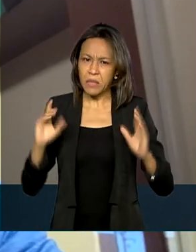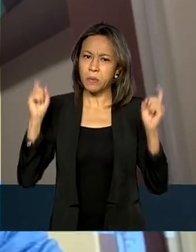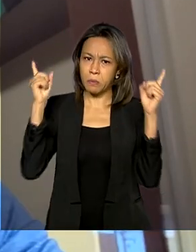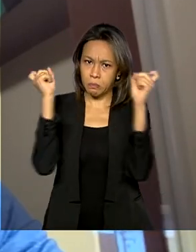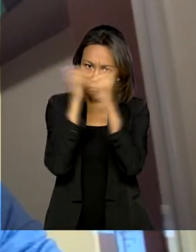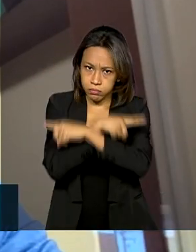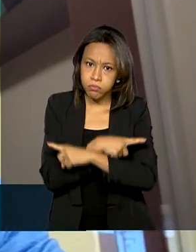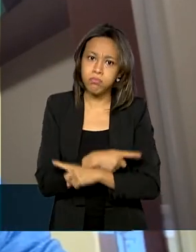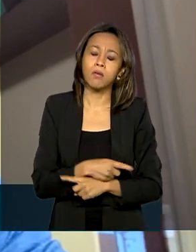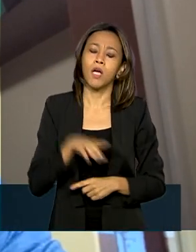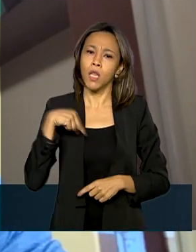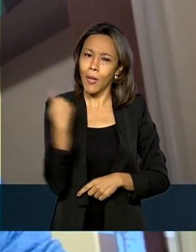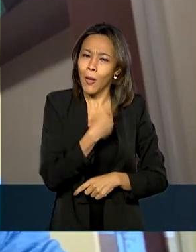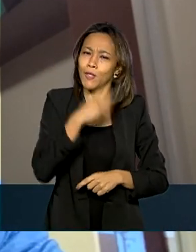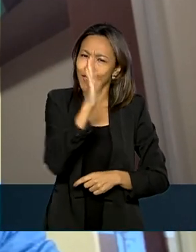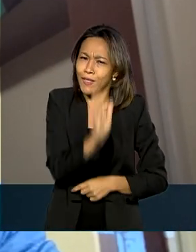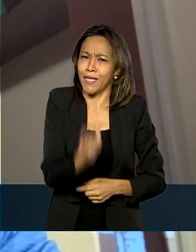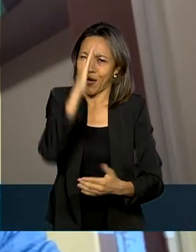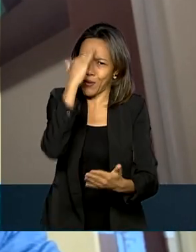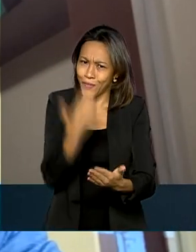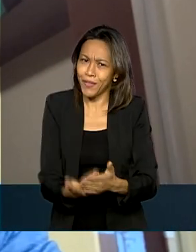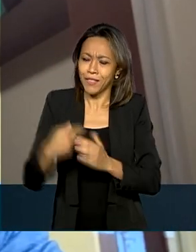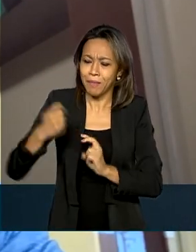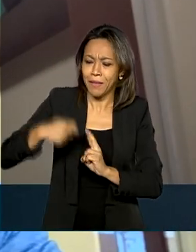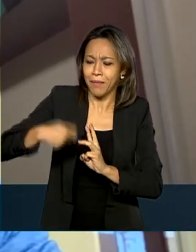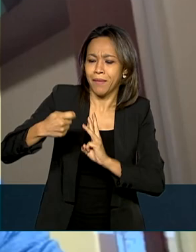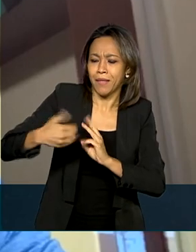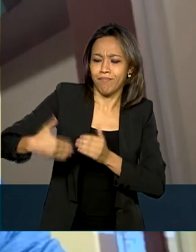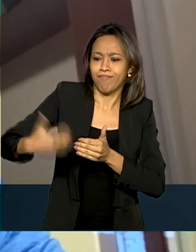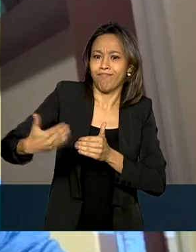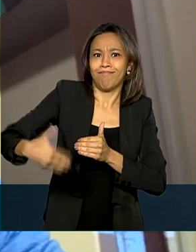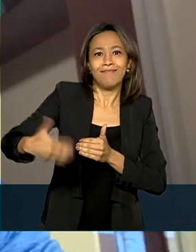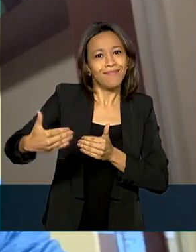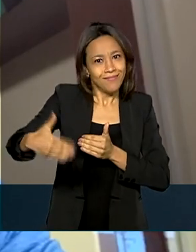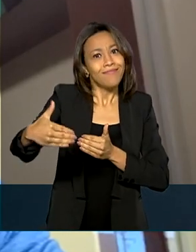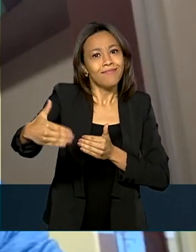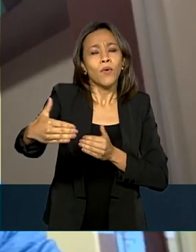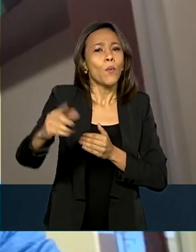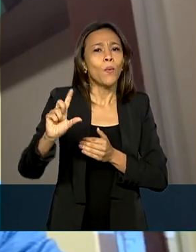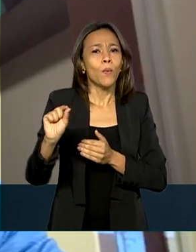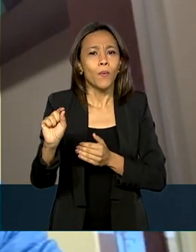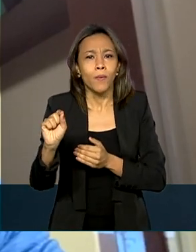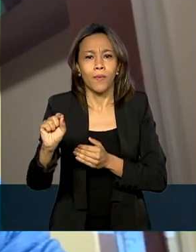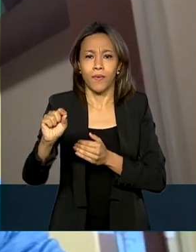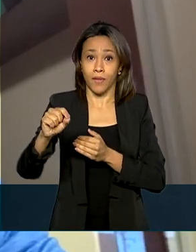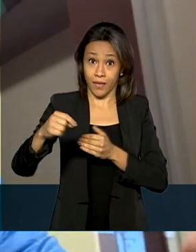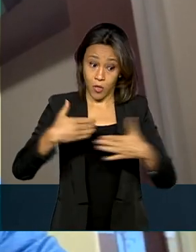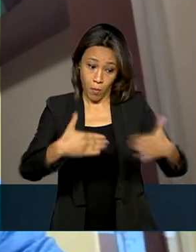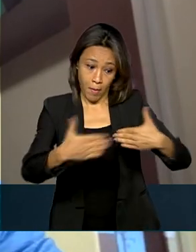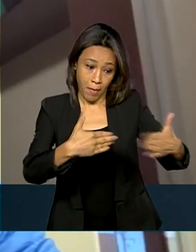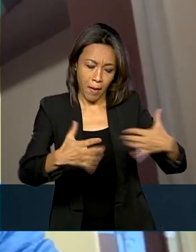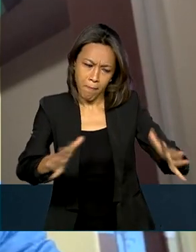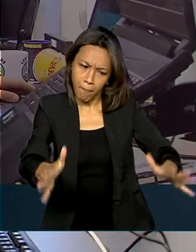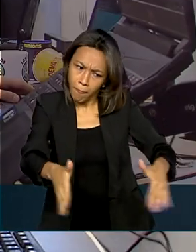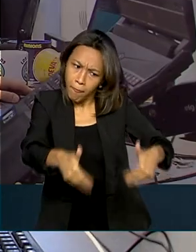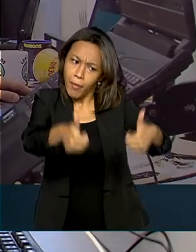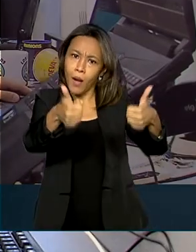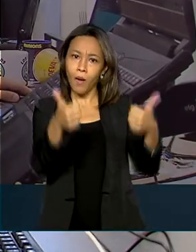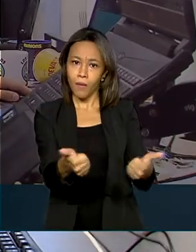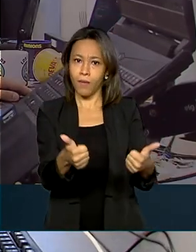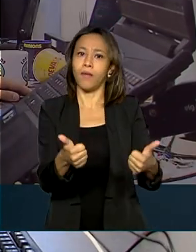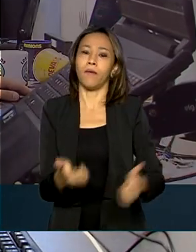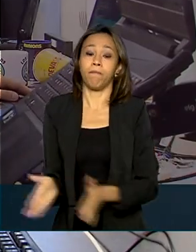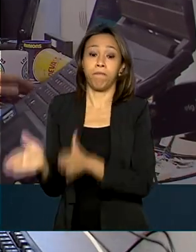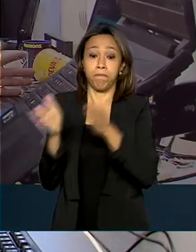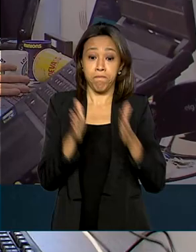muito confiantes para esses últimos meses agora, para que o mercado consiga dar uma melhorada. E a